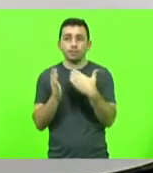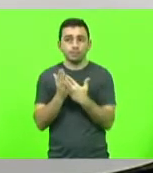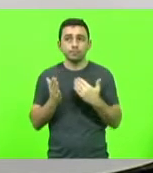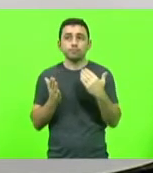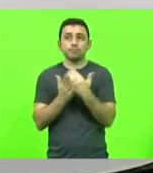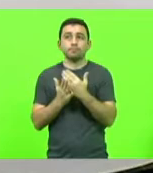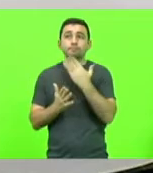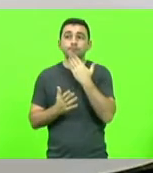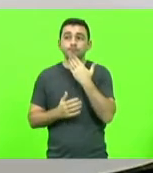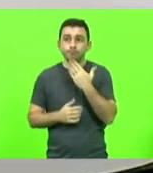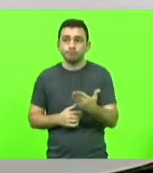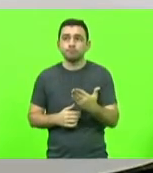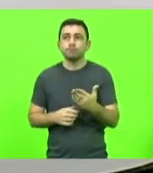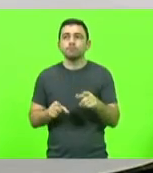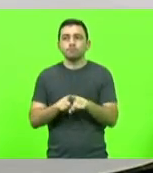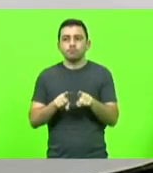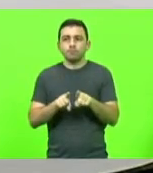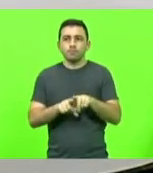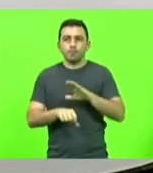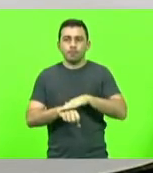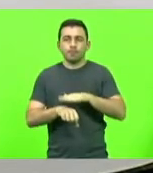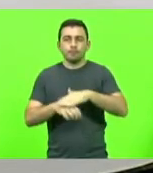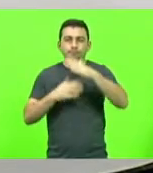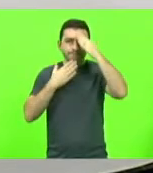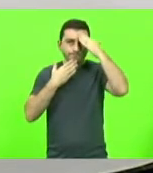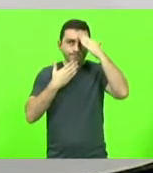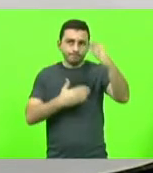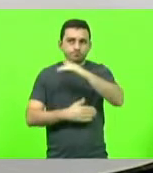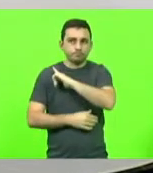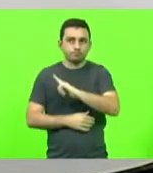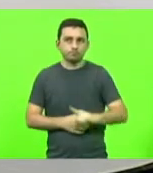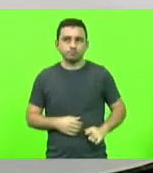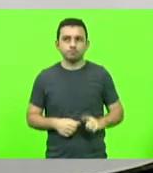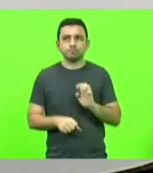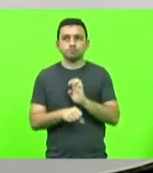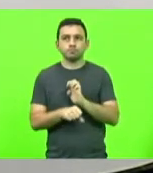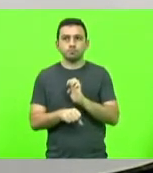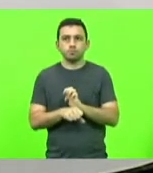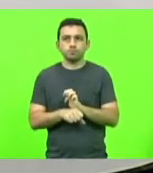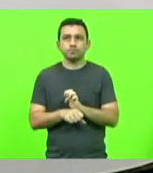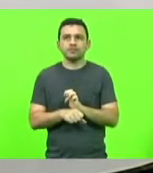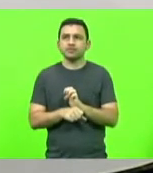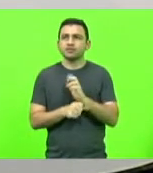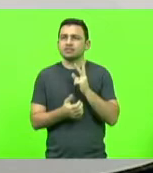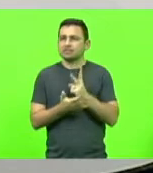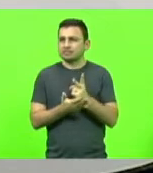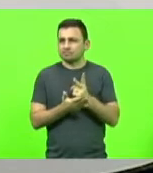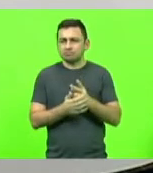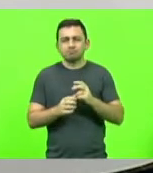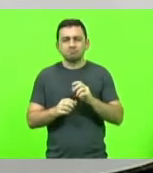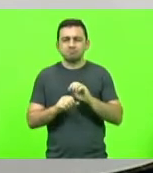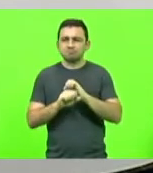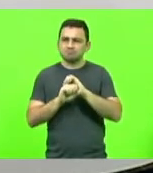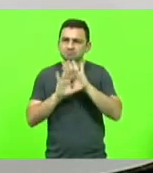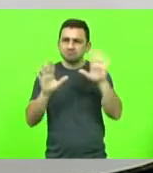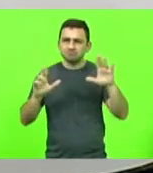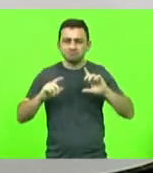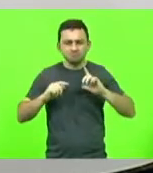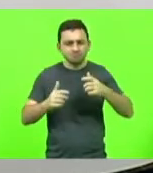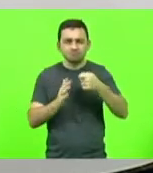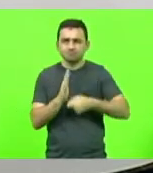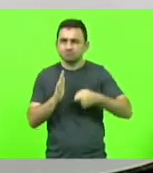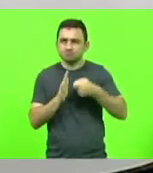estabelecer o meu gesto de gratidão ao governo do Estado, que tem, de forma lúcida, enfrentado